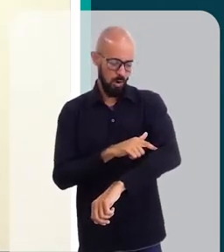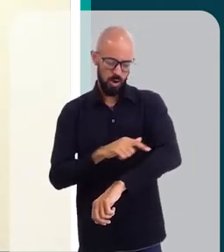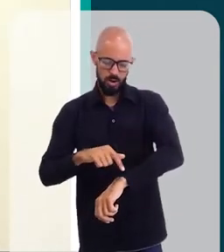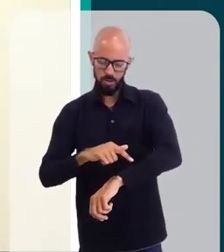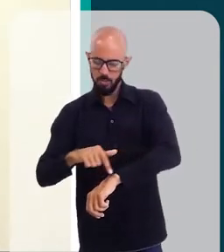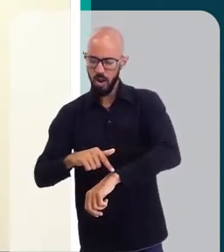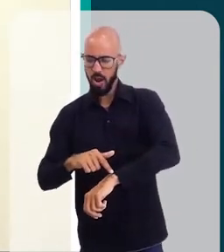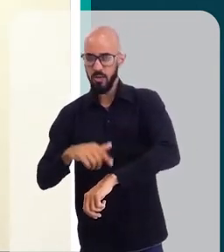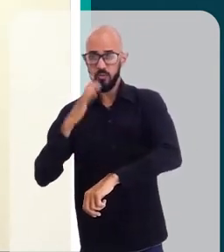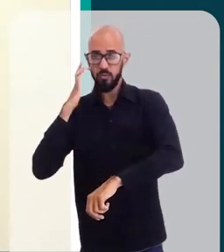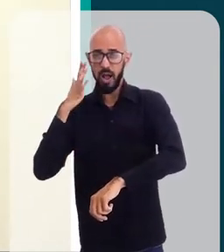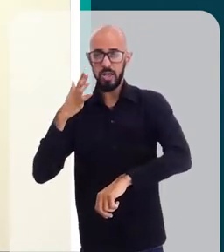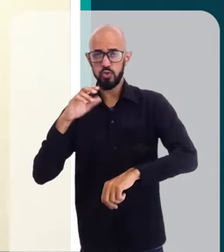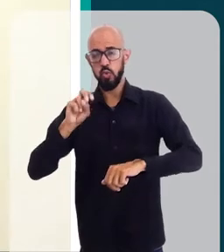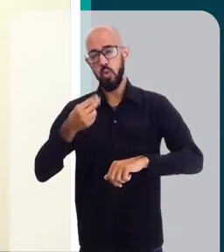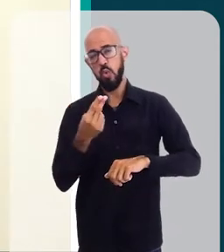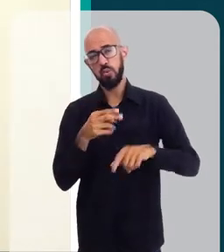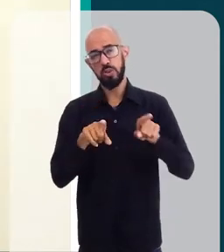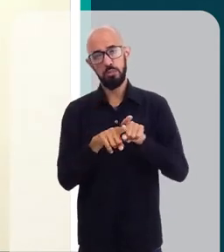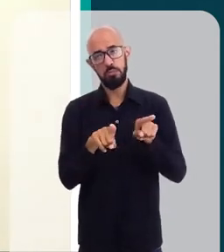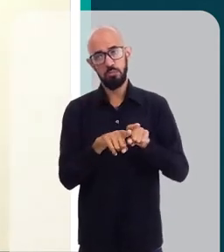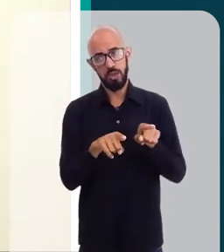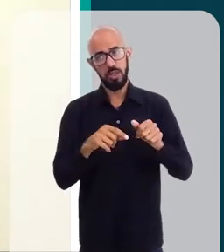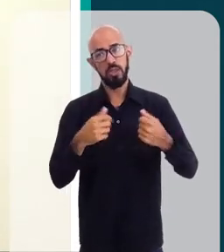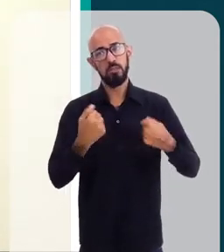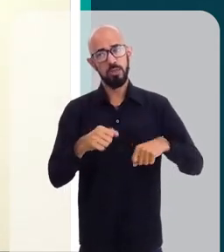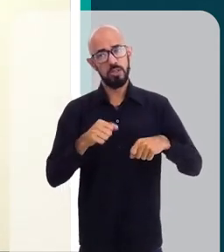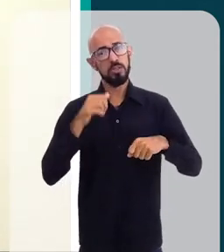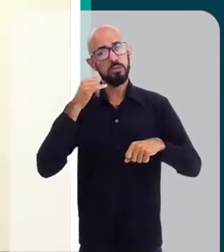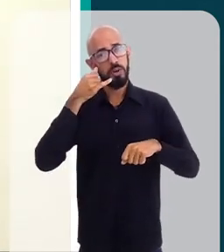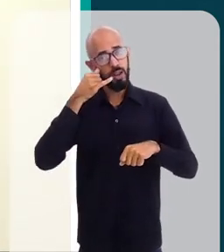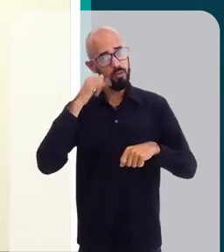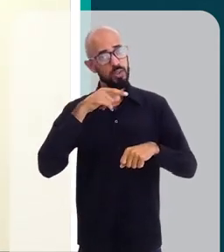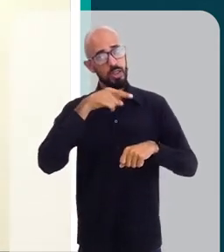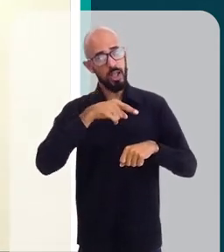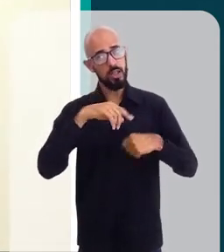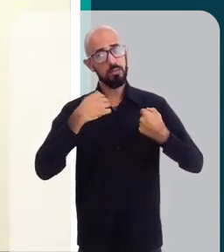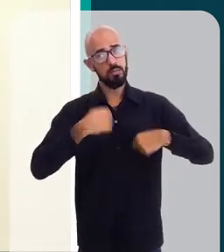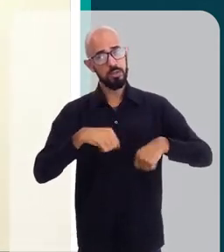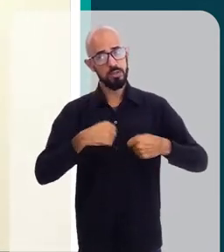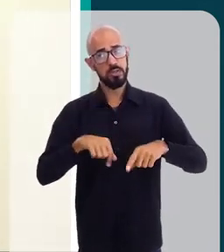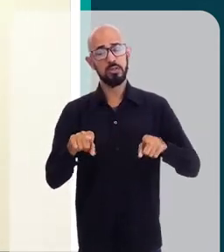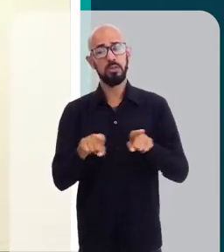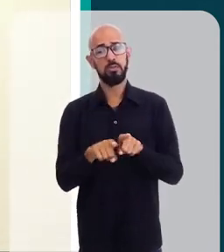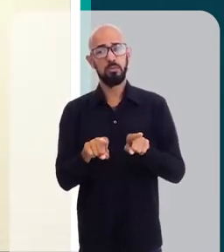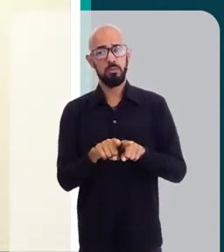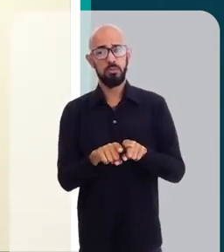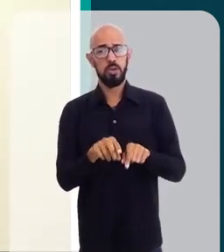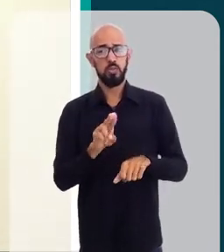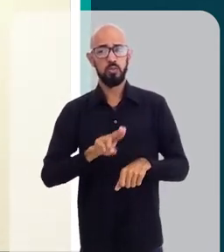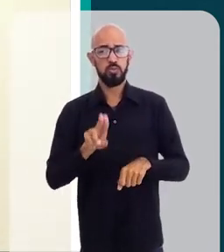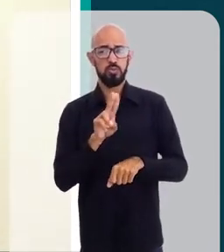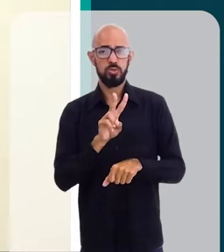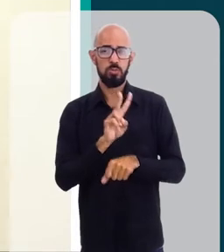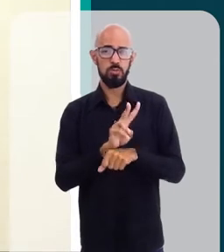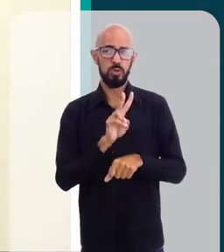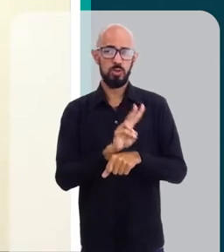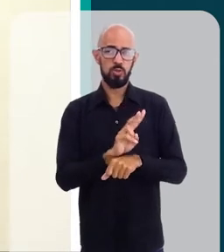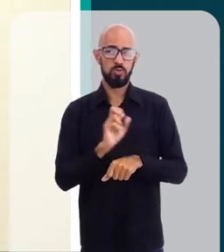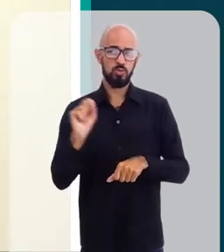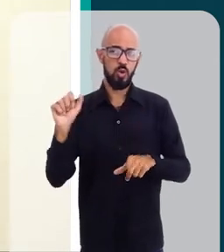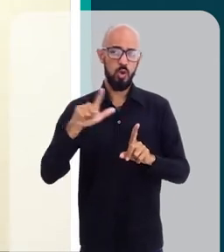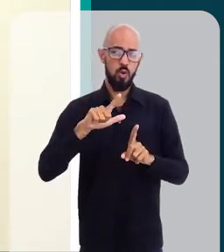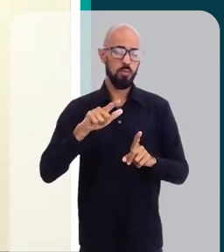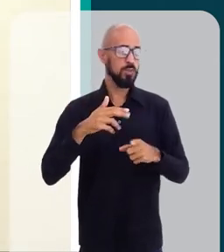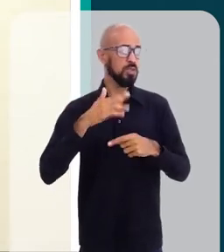tonalidade, e que para prevenção de manchas ele tem que usar o protetor,